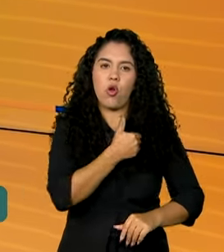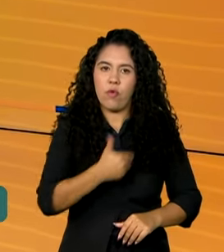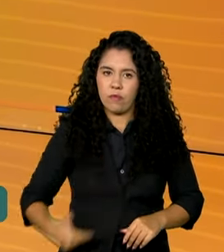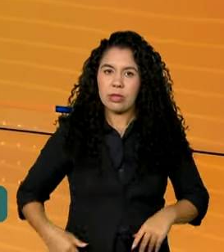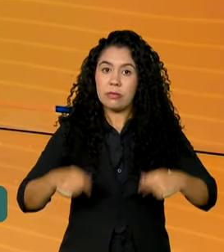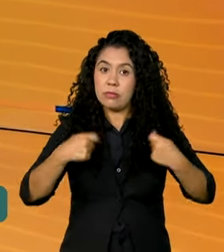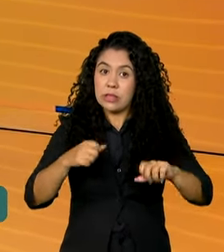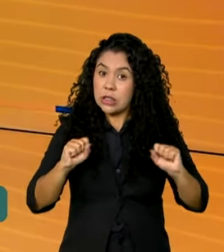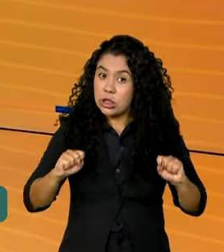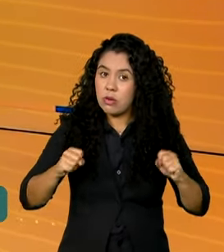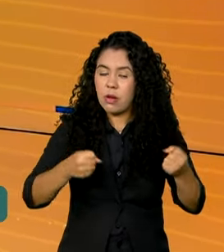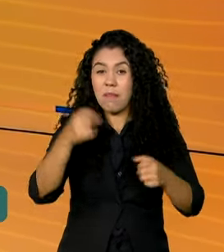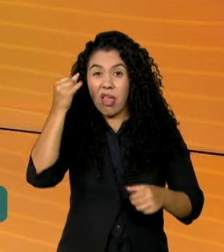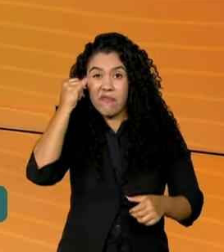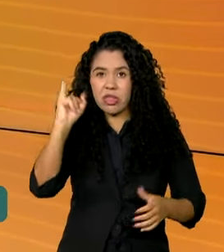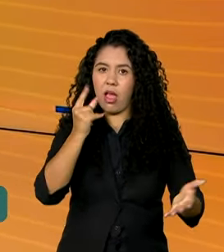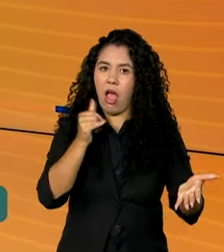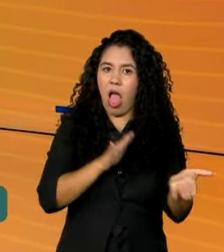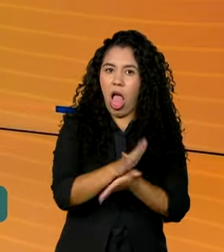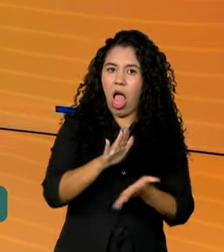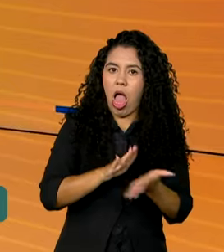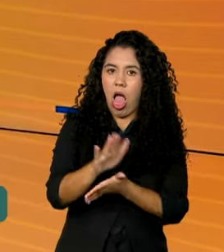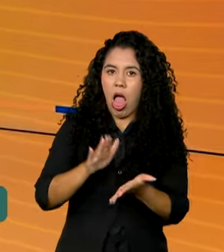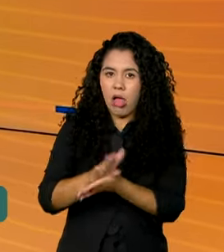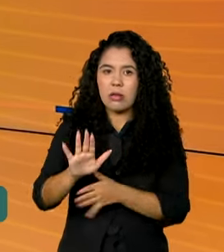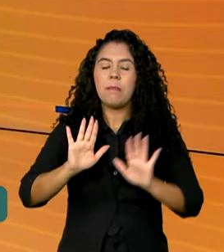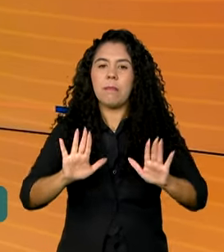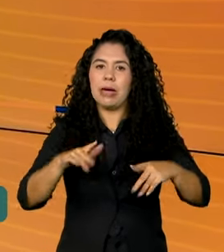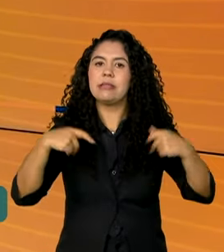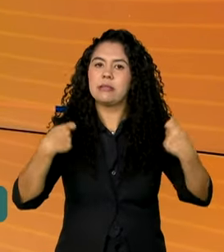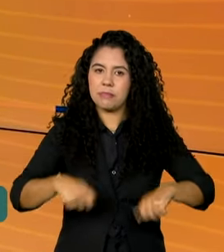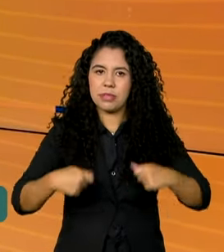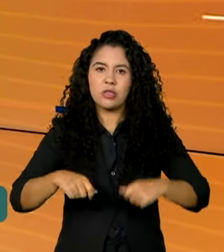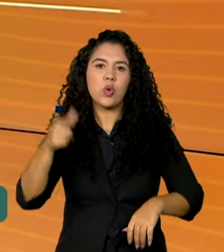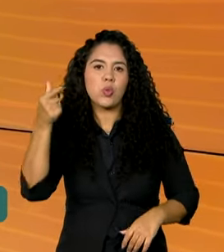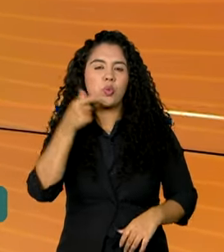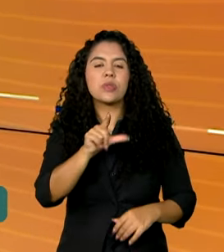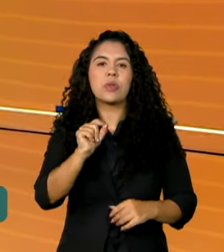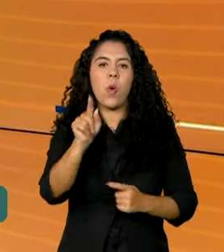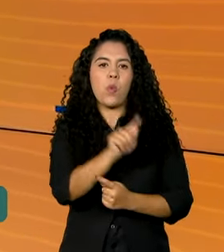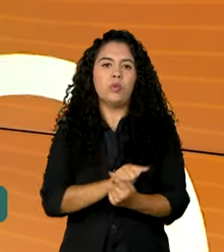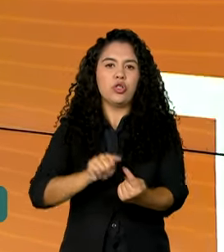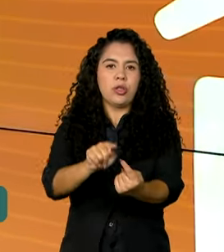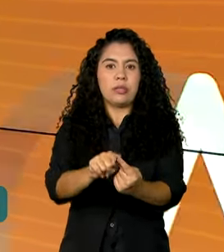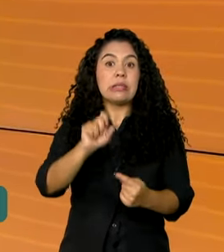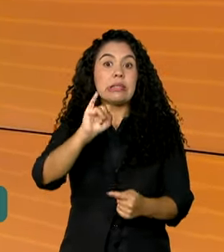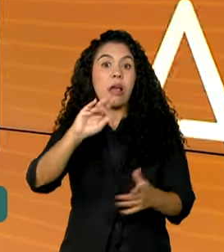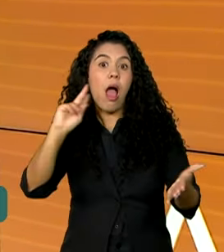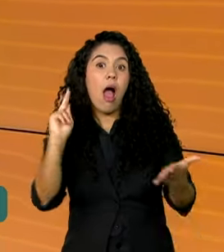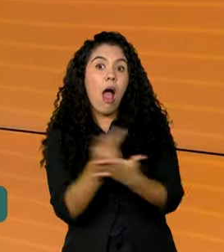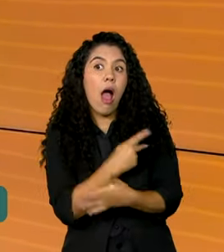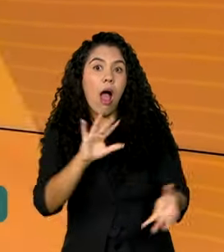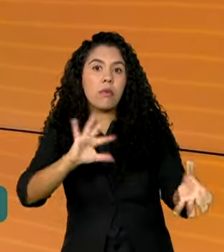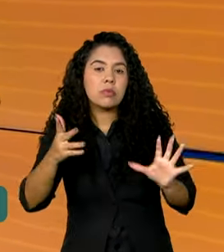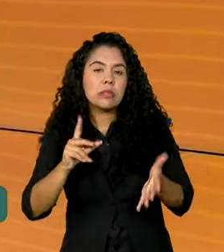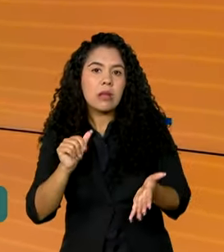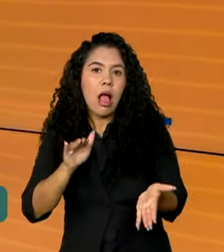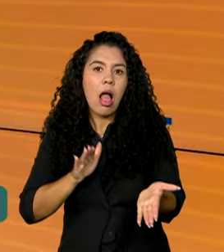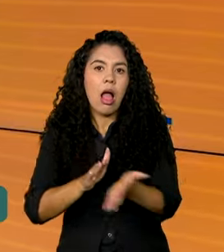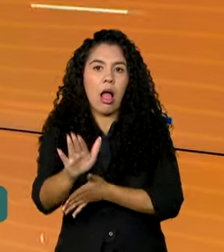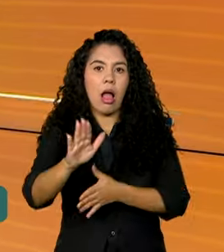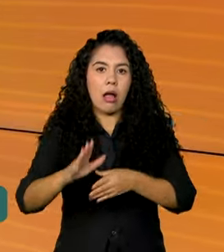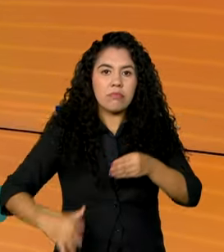não gastar mais do que arrecadar, mas terá cumprido seu objetivo caso tenha um gasto extra de quase R$ 29